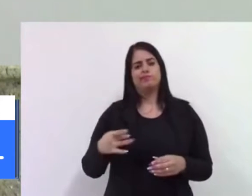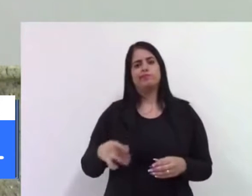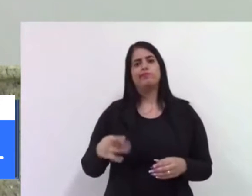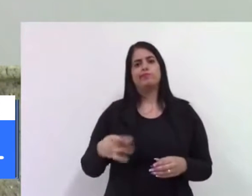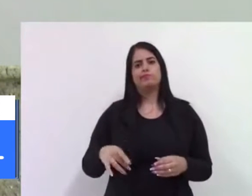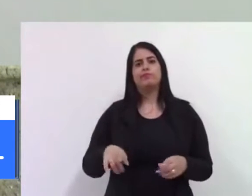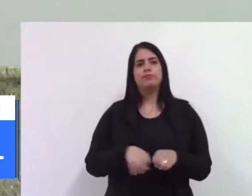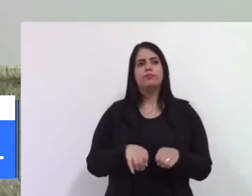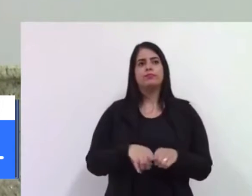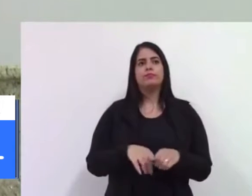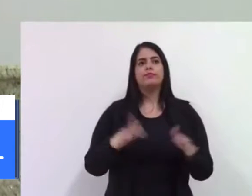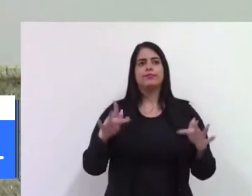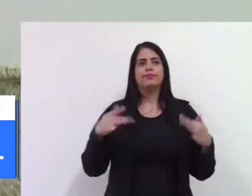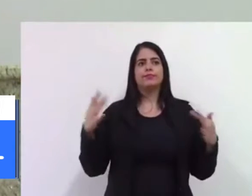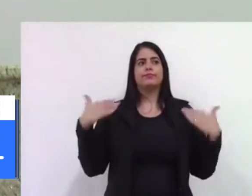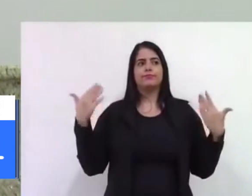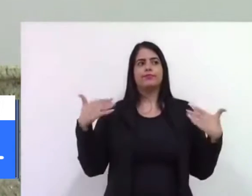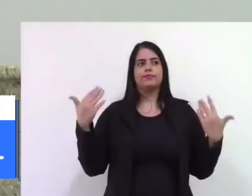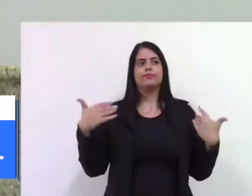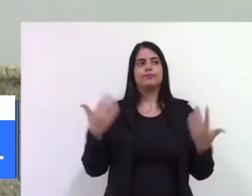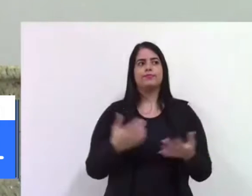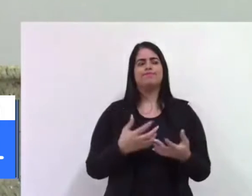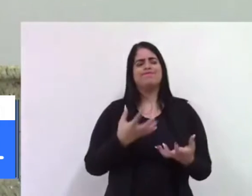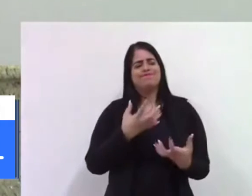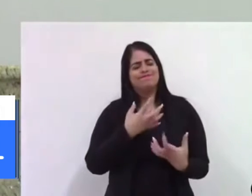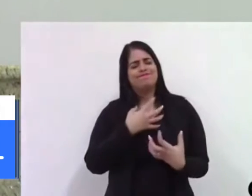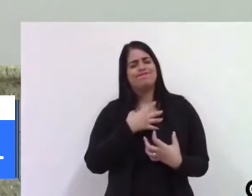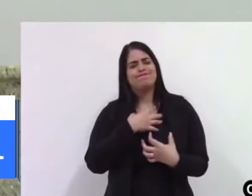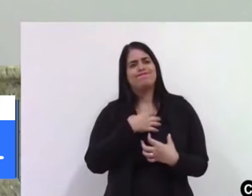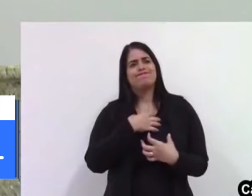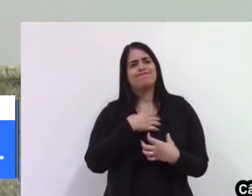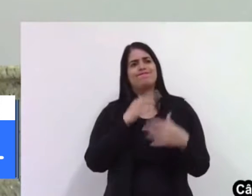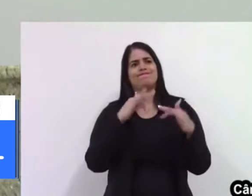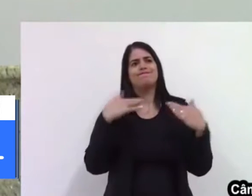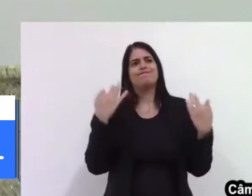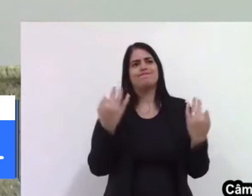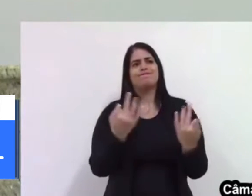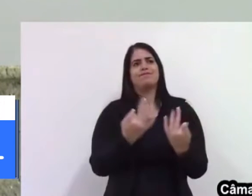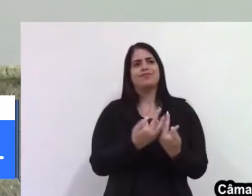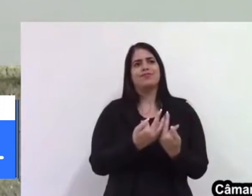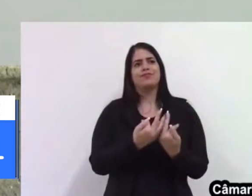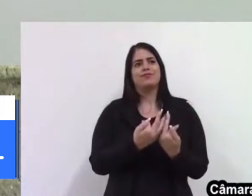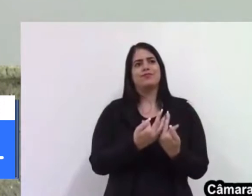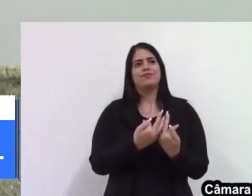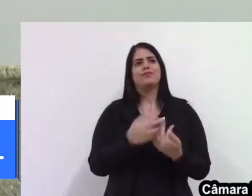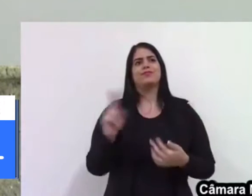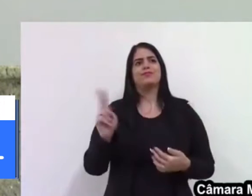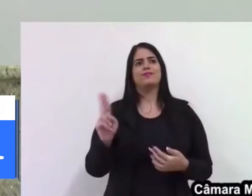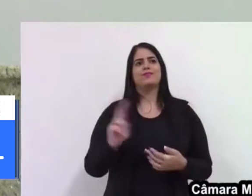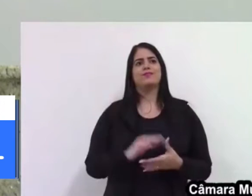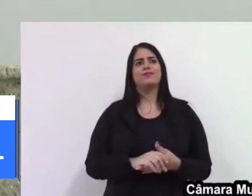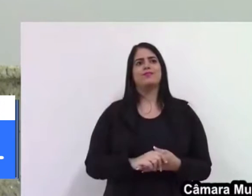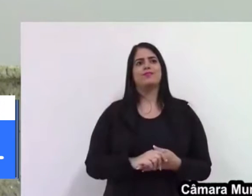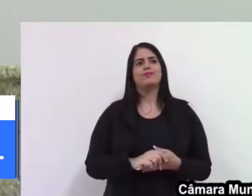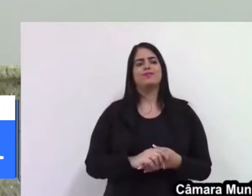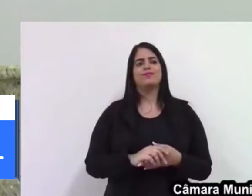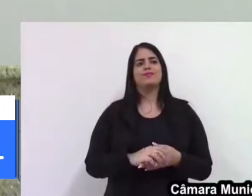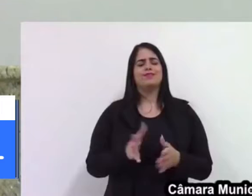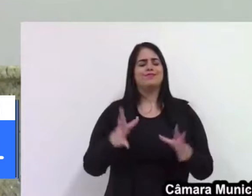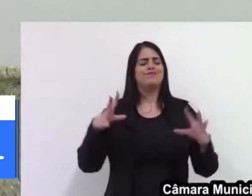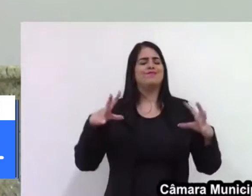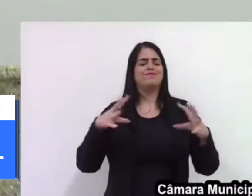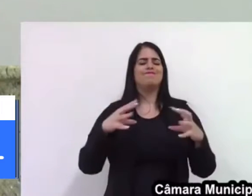Eu deixo o meu sincero sentimento à família Luzenilda Marinho e em nome dela a todas as famílias que